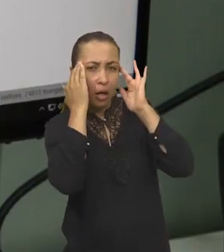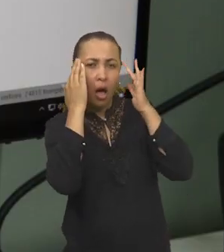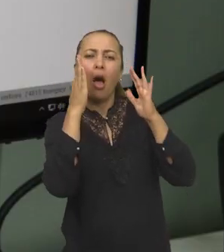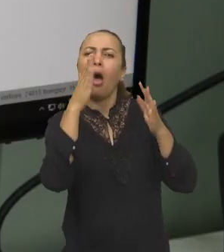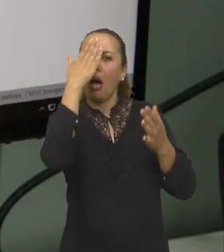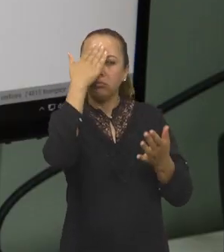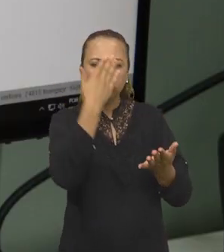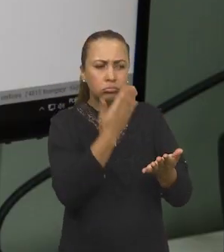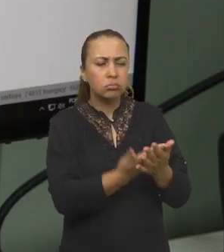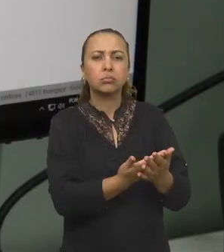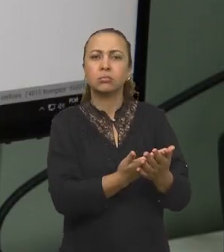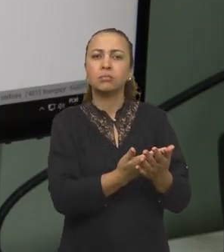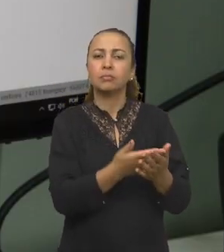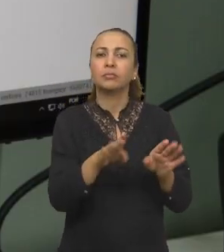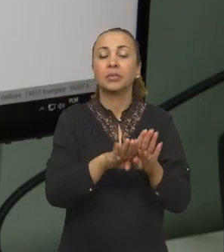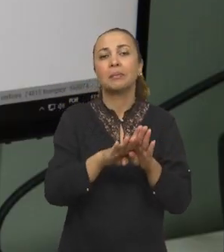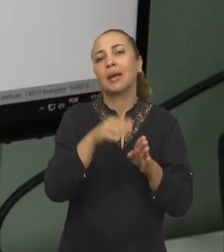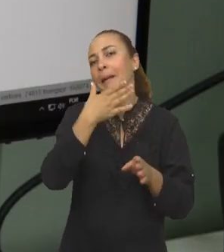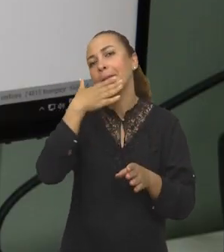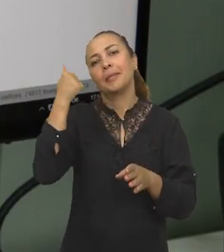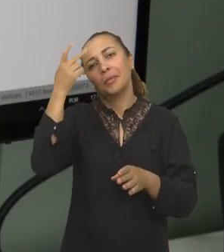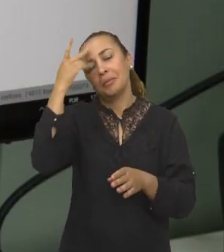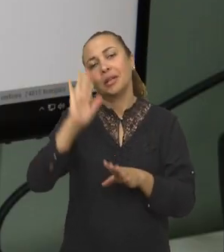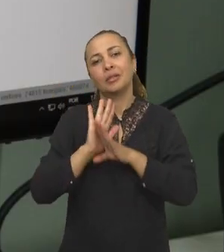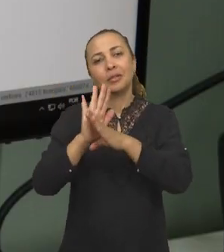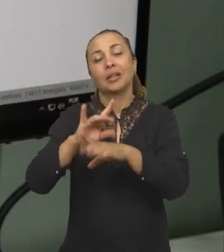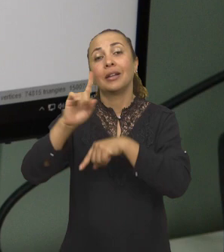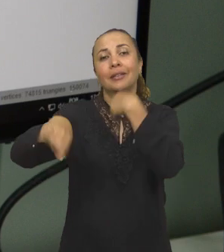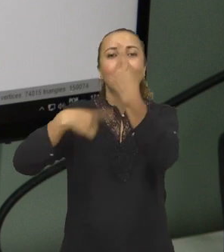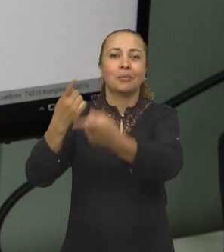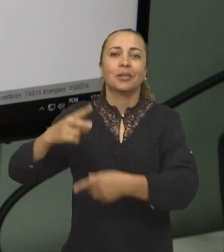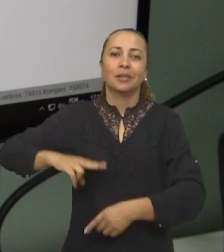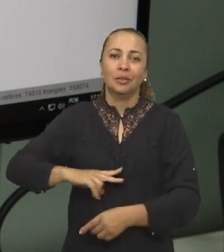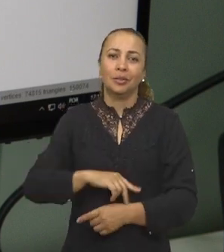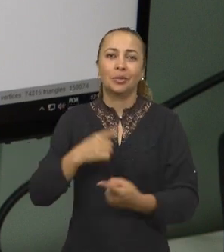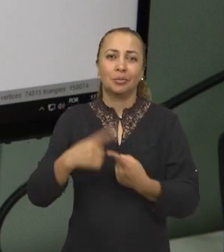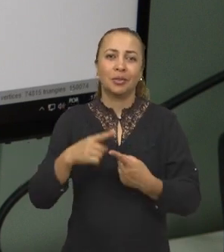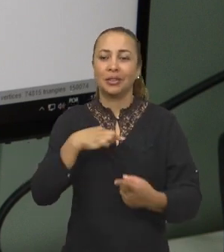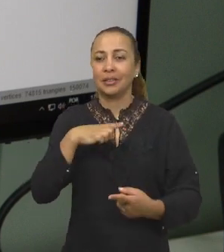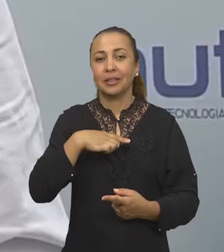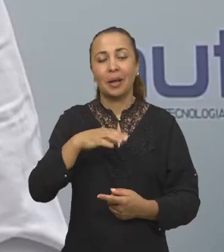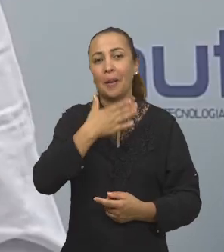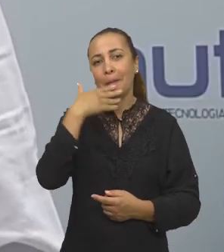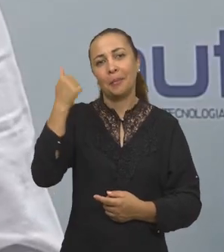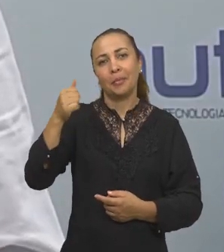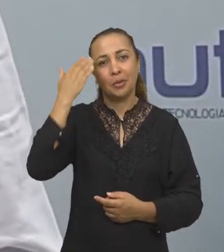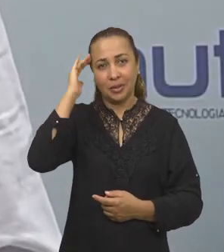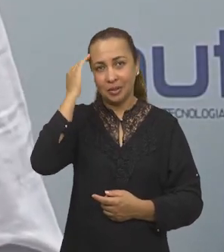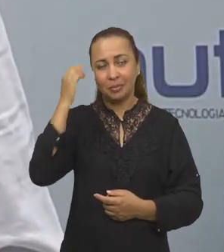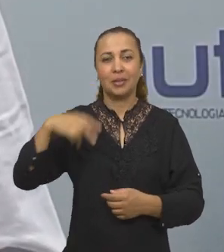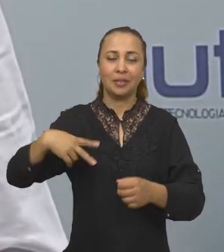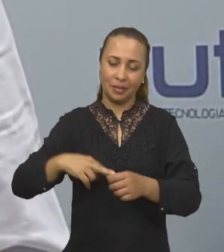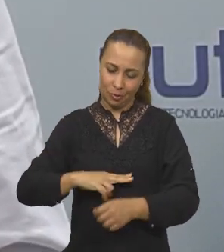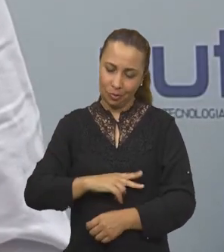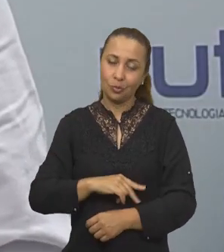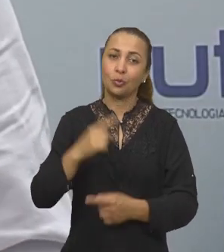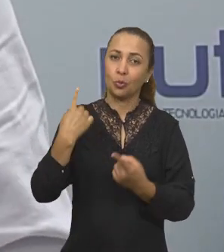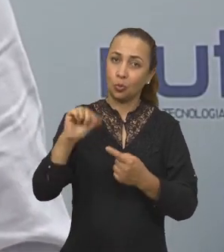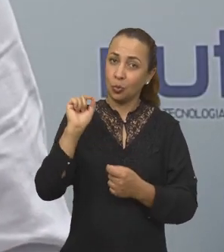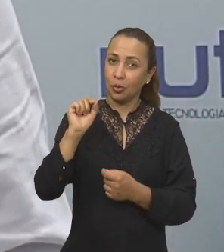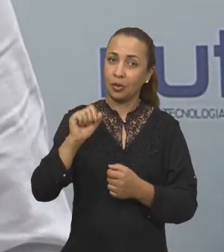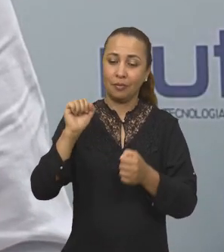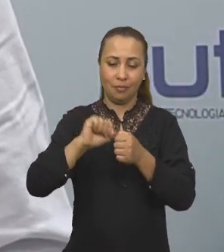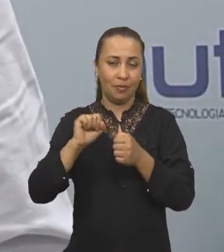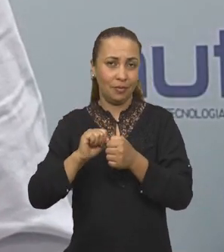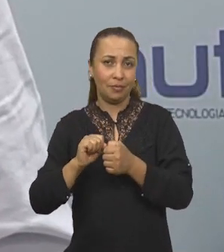mais confiante. Isso ajuda também no pós-operatório desse paciente, porque ele tem melhor entendimento da sua cirurgia, do que